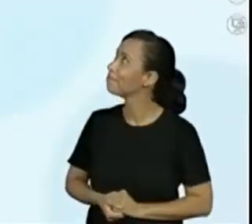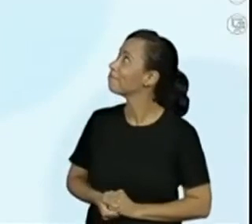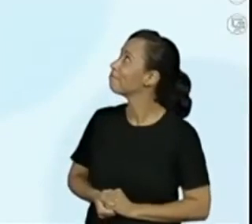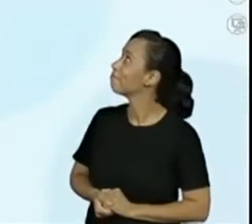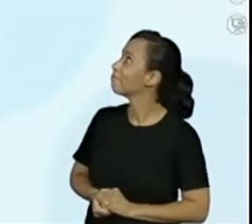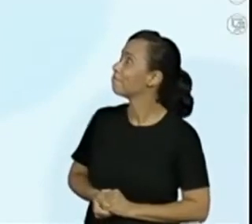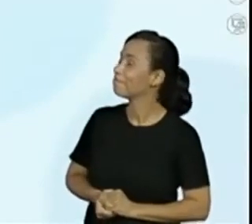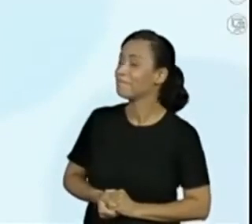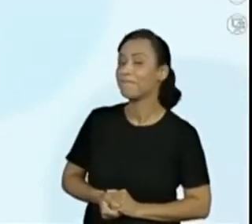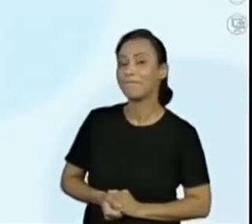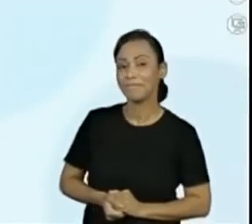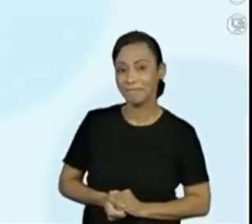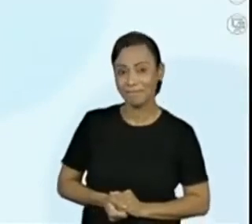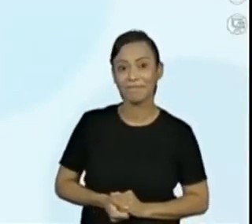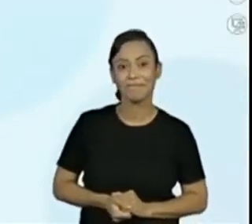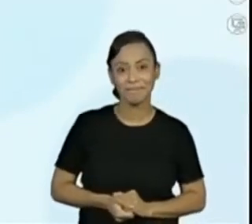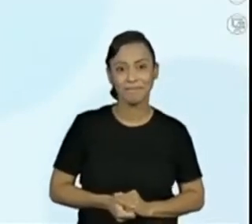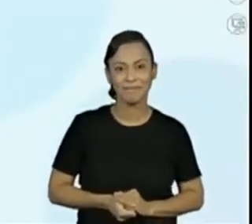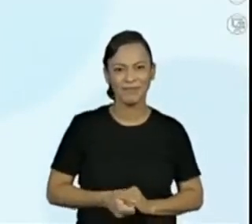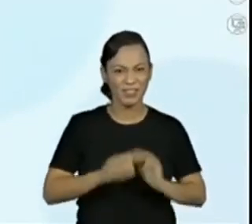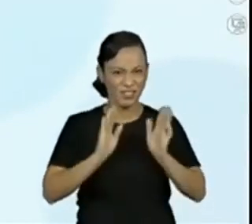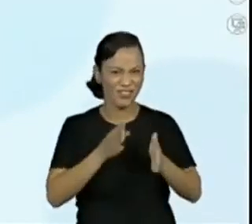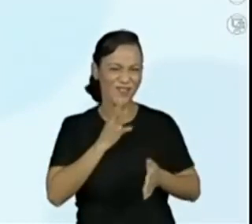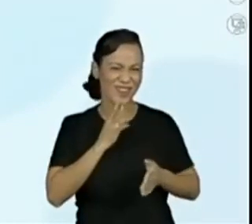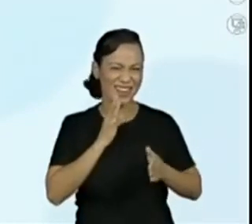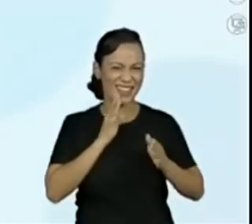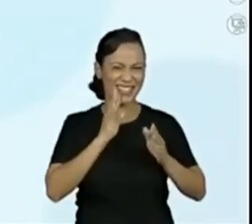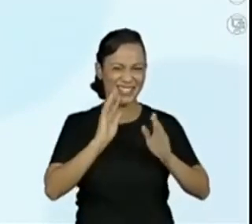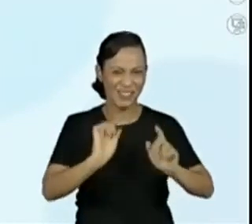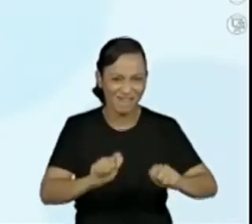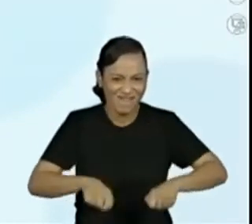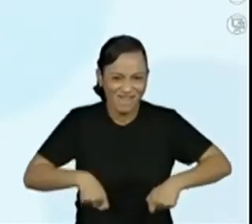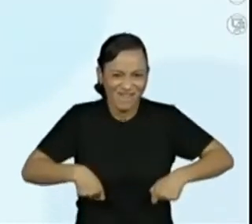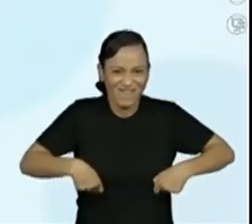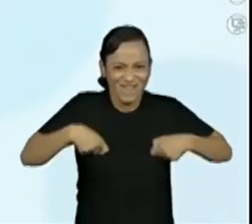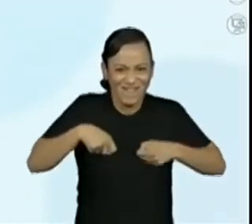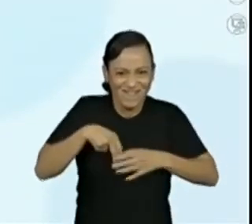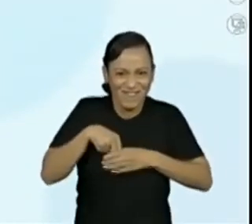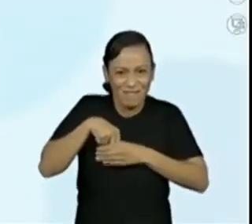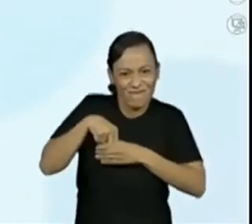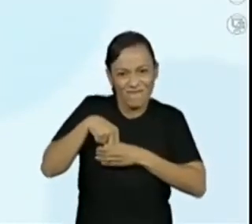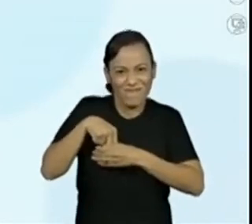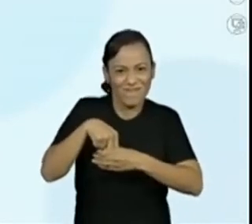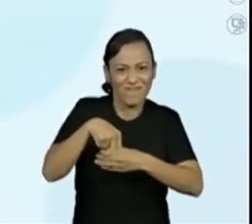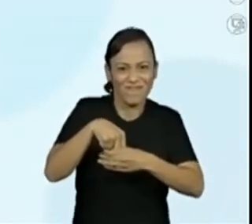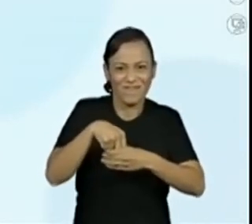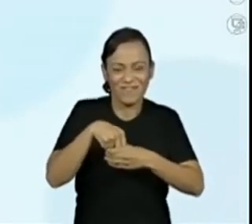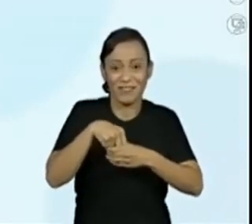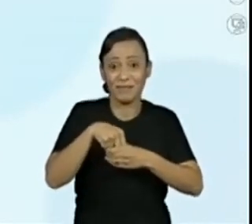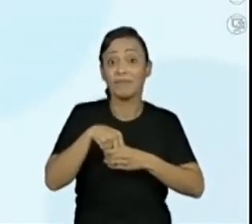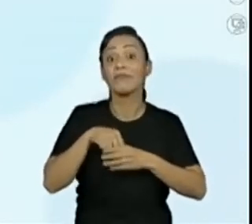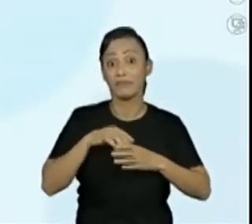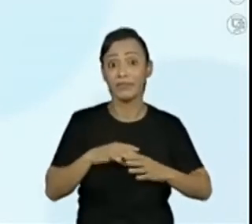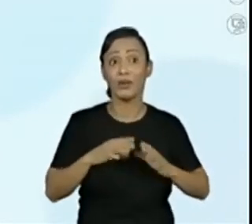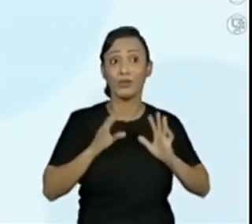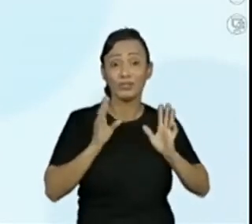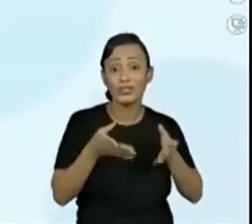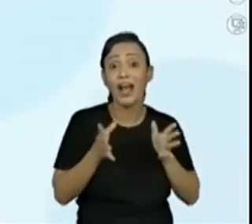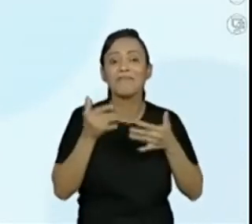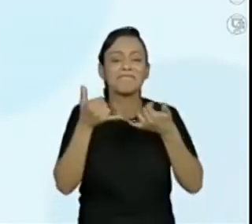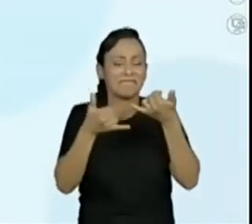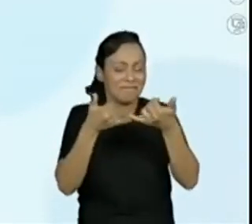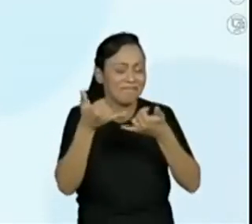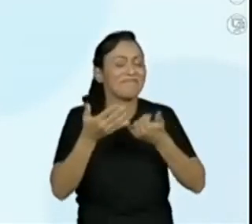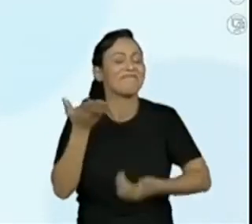Vamos olhar para essa imagem. Já brincou de corrida do saco? Já, muito legal. Já brinquei, já caí, já tropecei. É, a delícia dessa